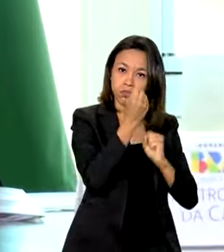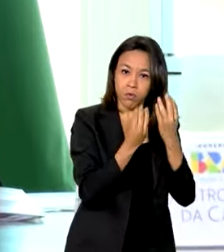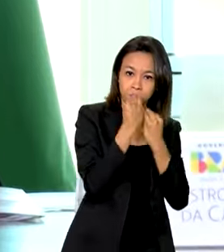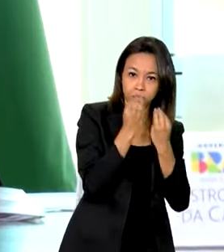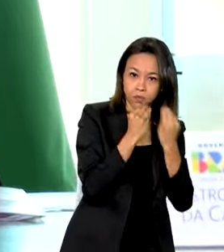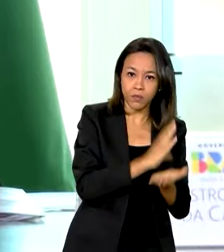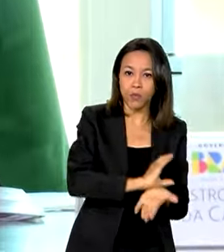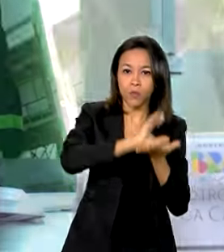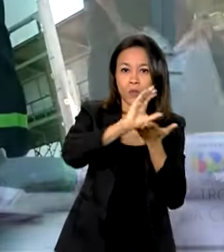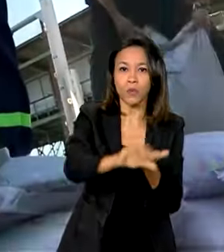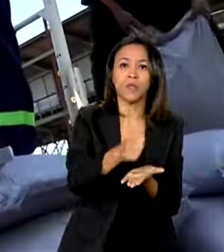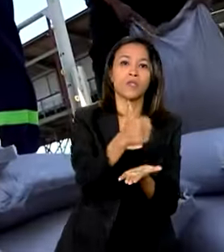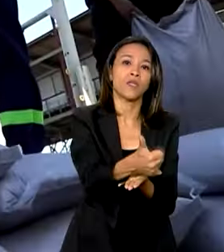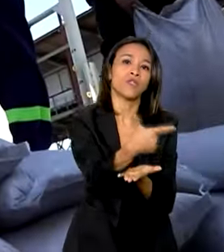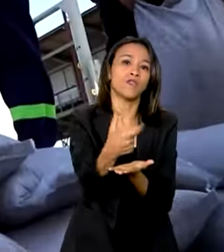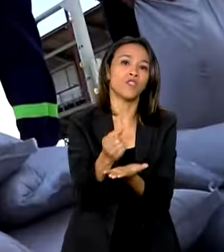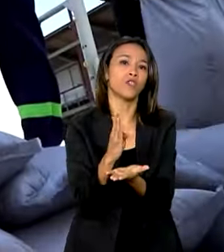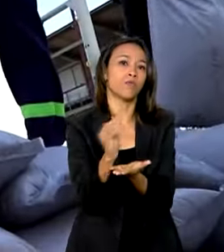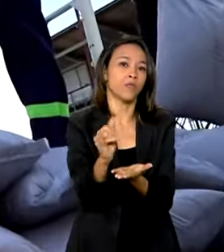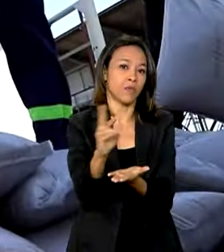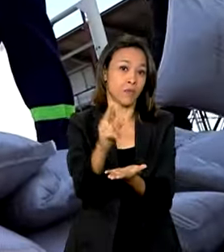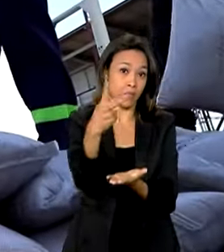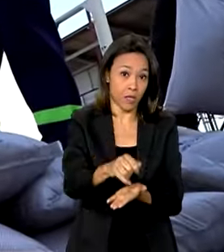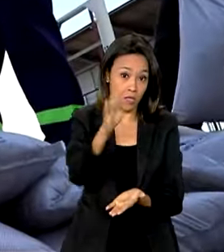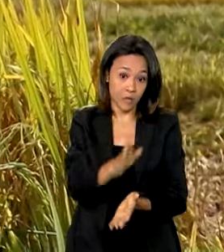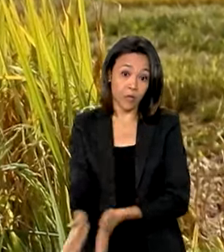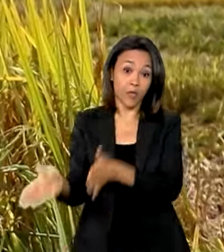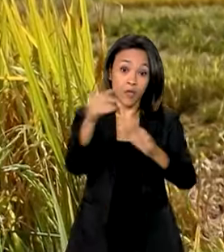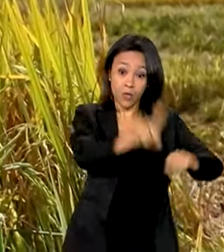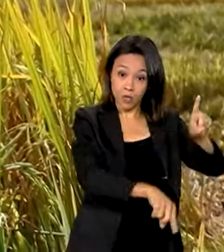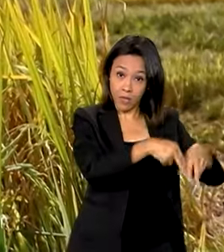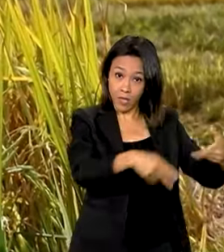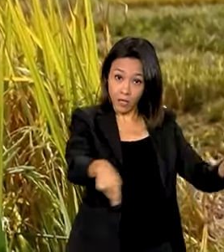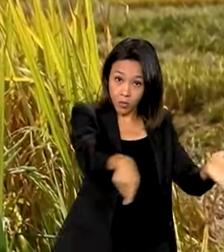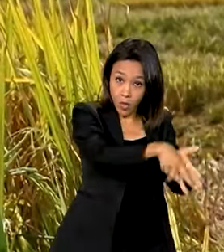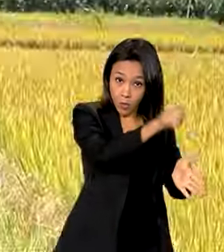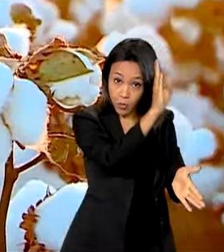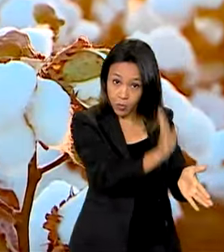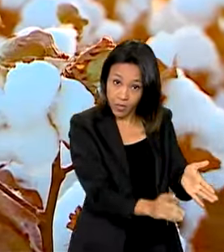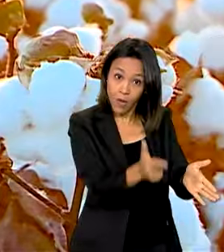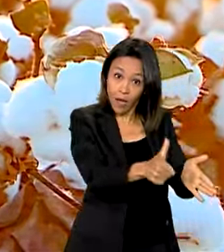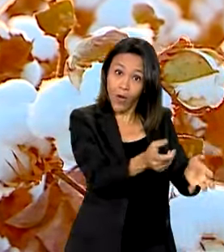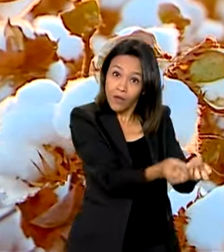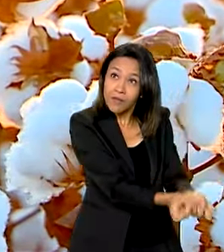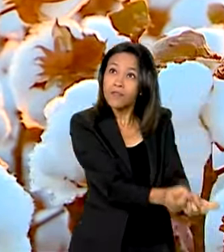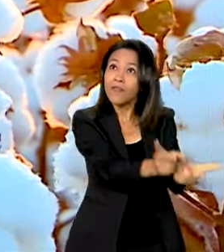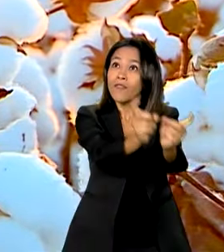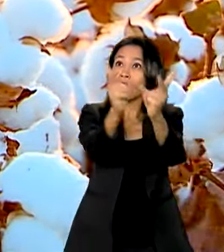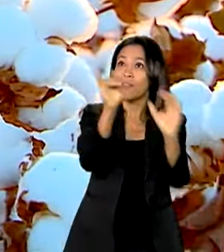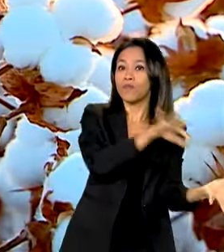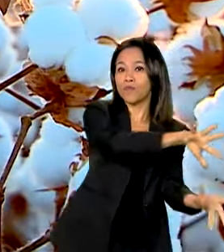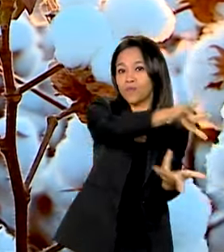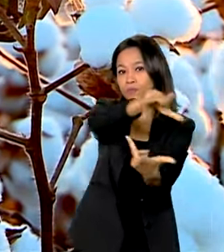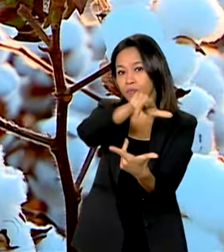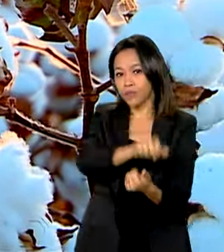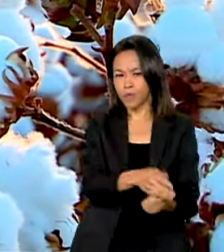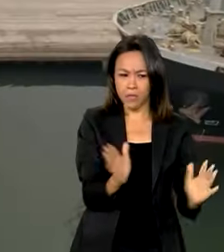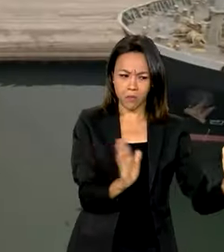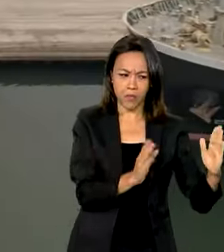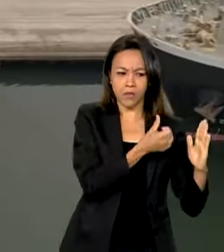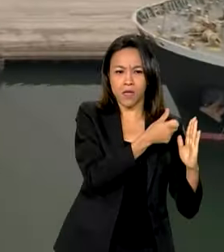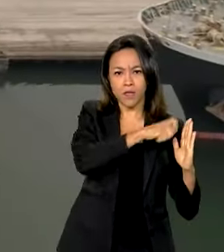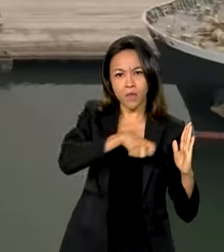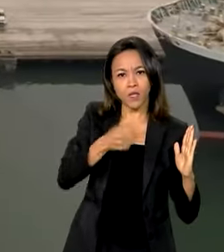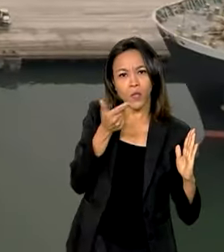de reais no país. E produtos made in Brazil ganham mais espaço no mercado internacional. Em seis meses, o país já